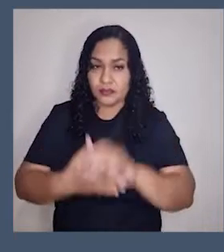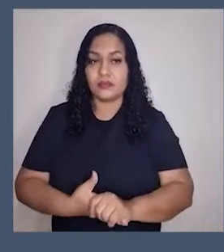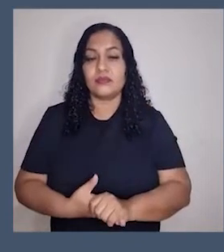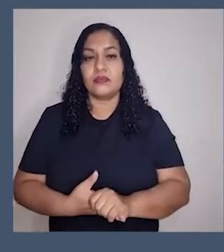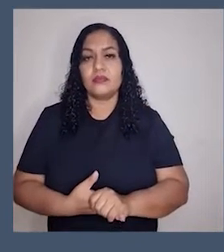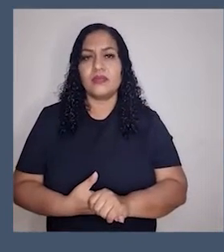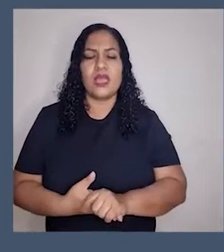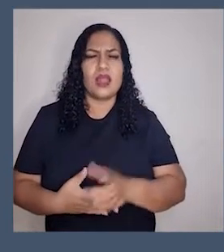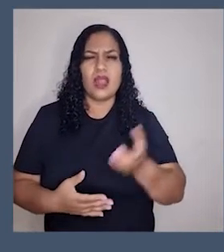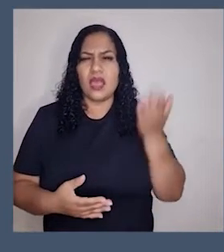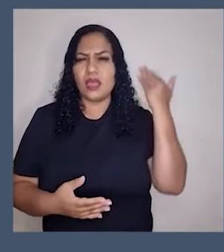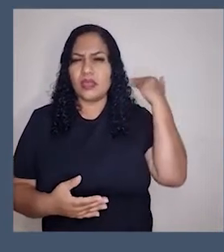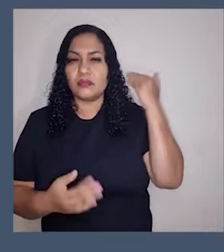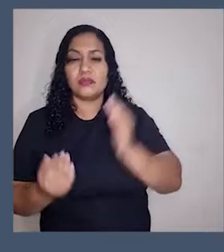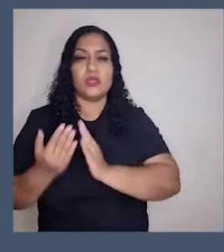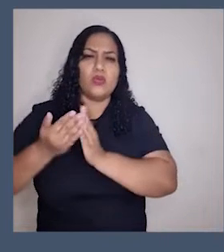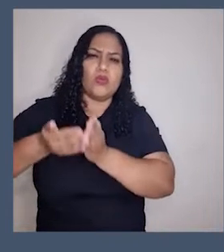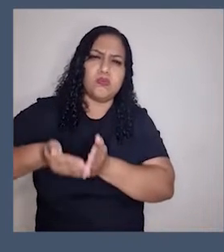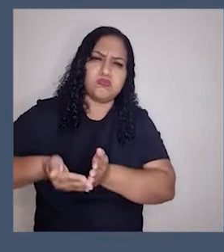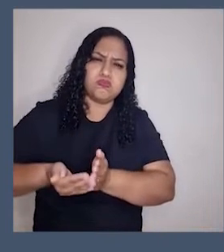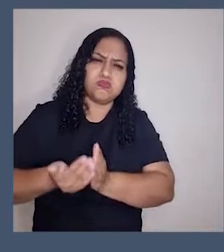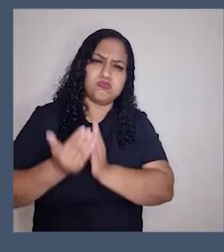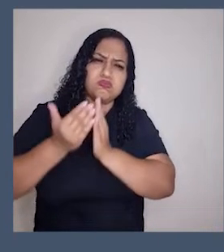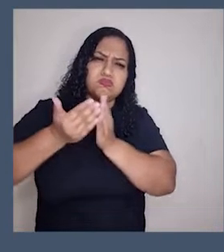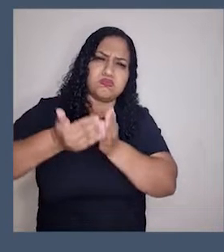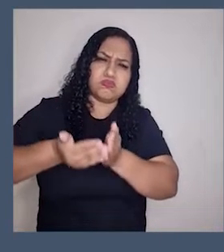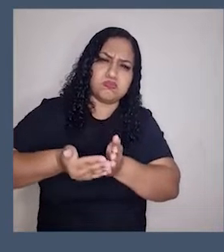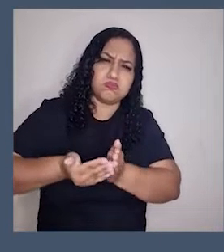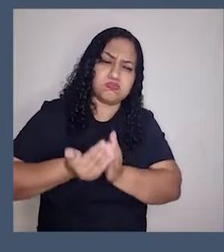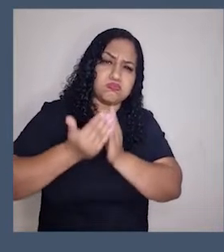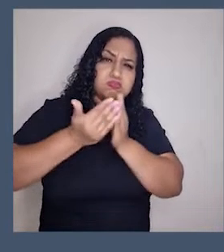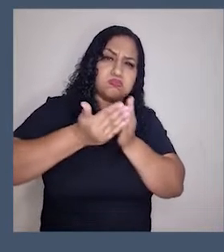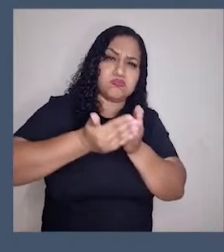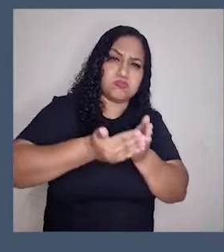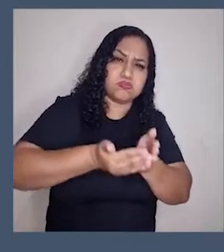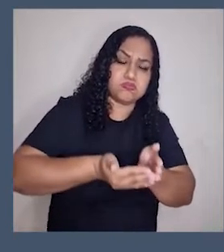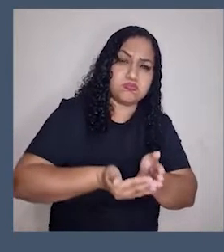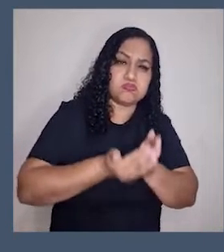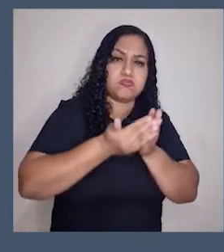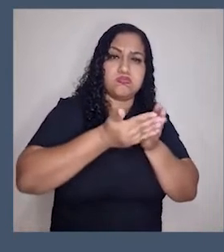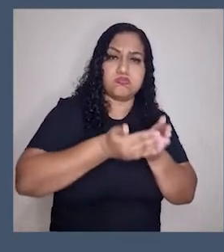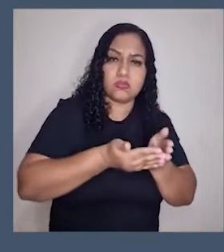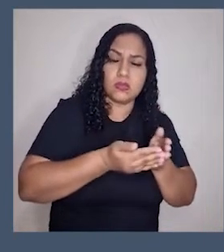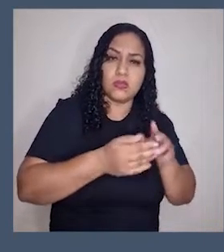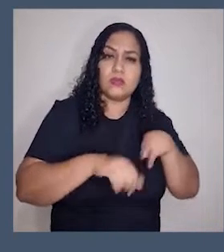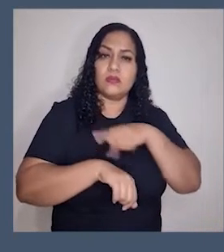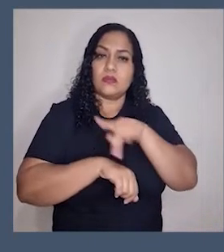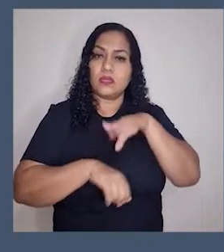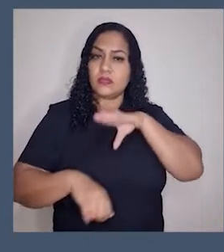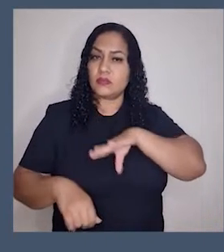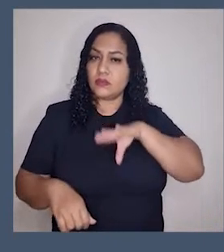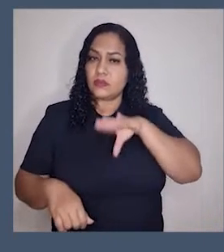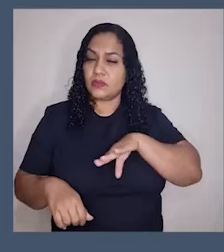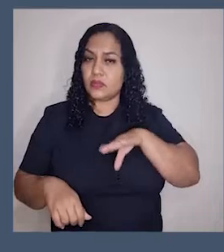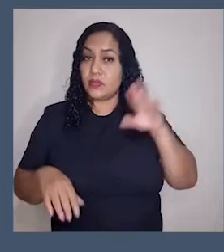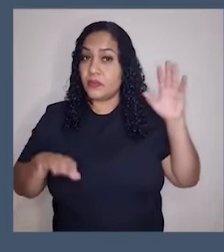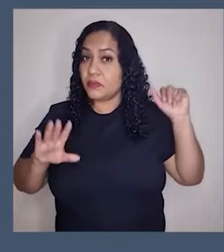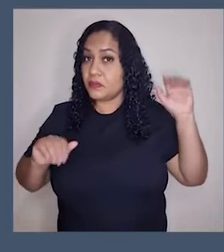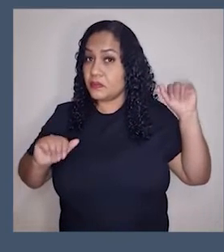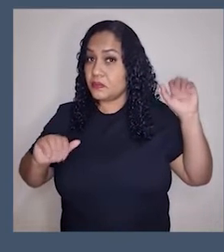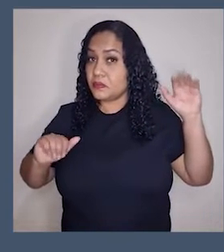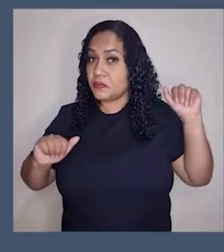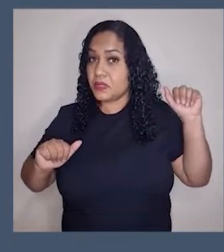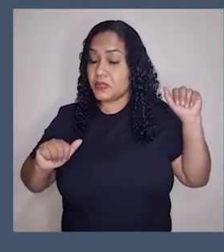Desde os tempos das grandes navegações, onde as grandes potências europeias, no caso Portugal e